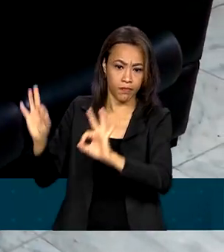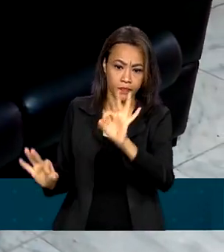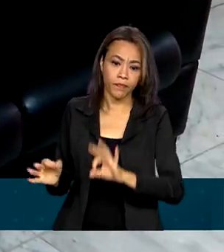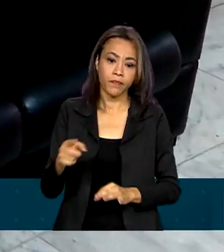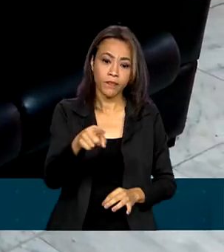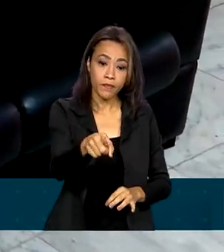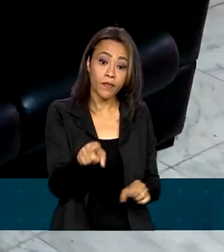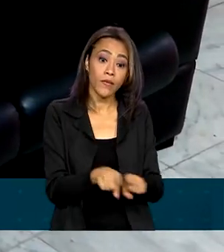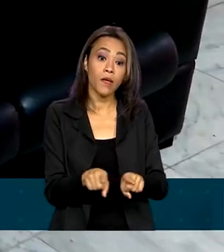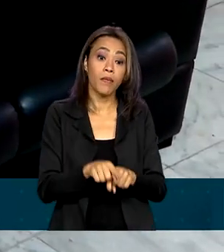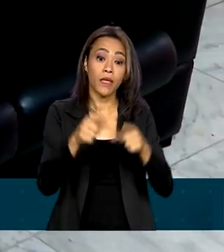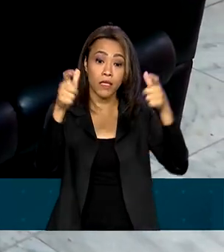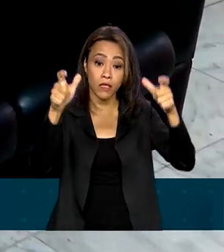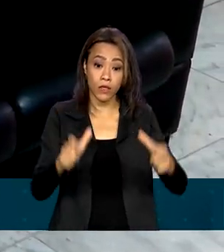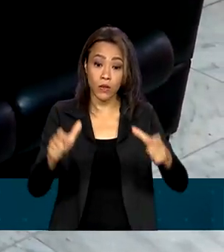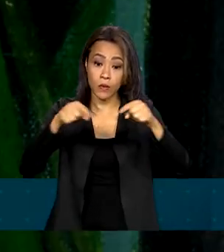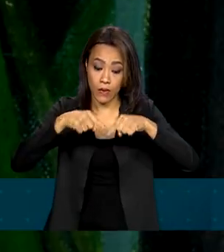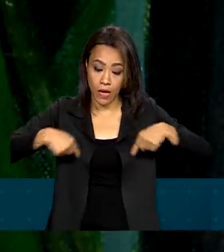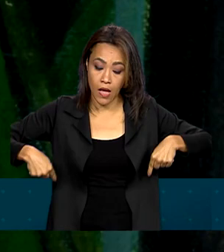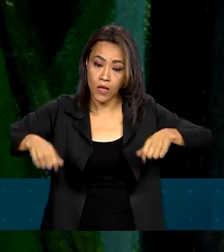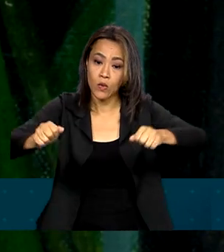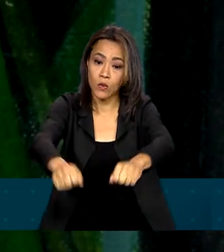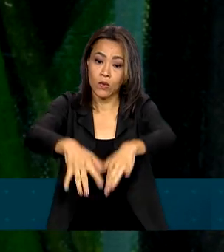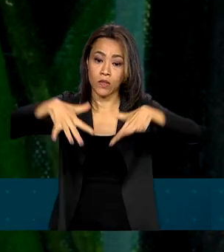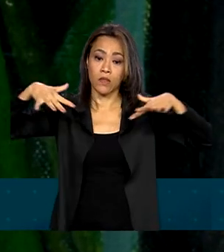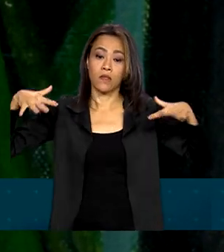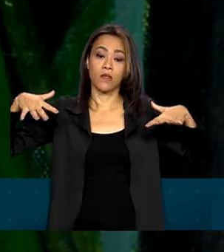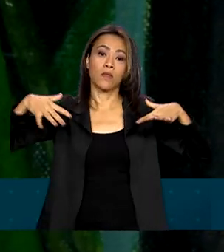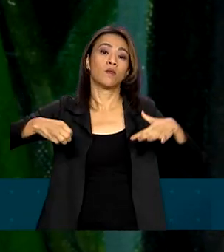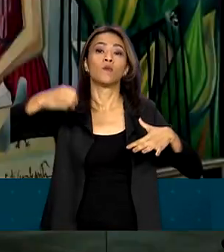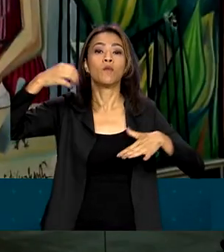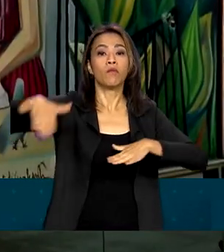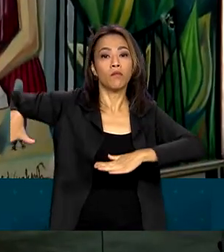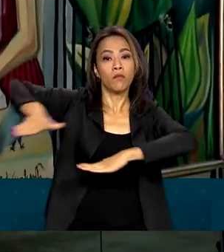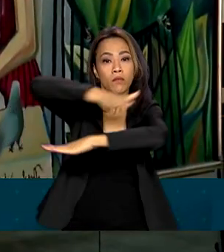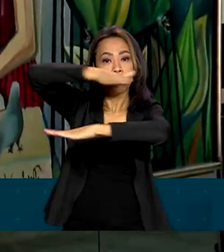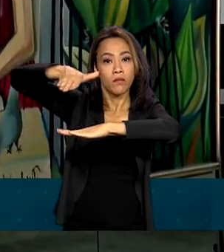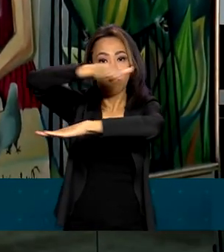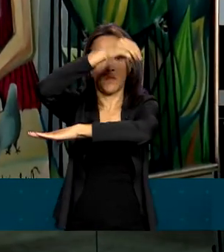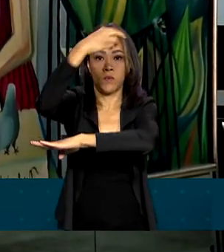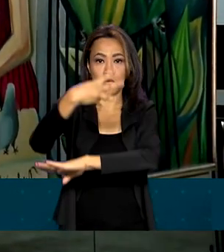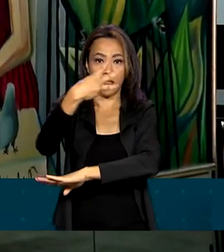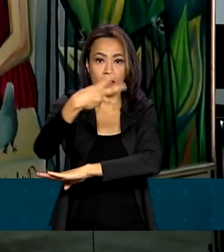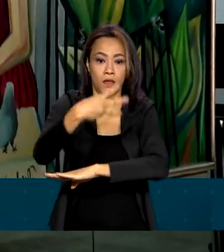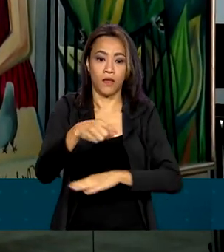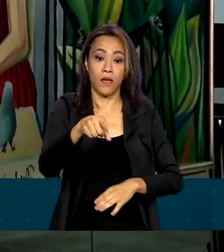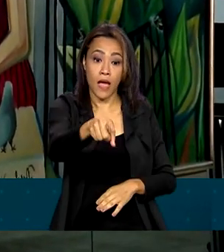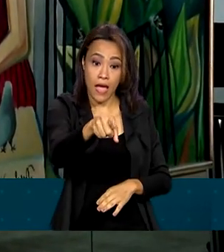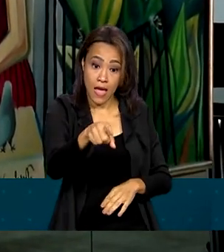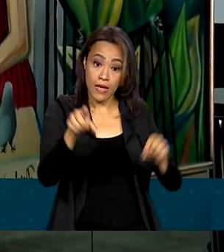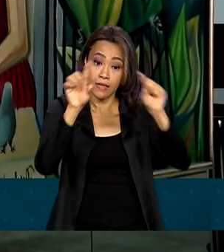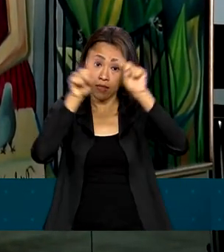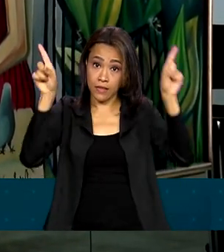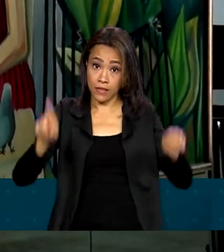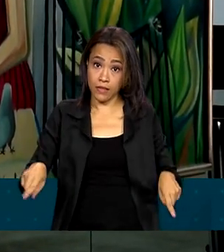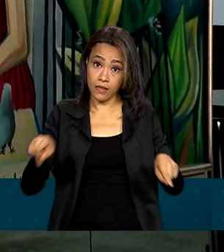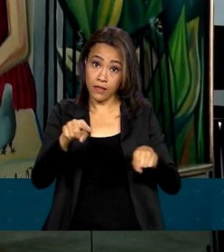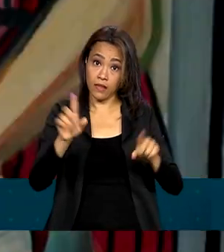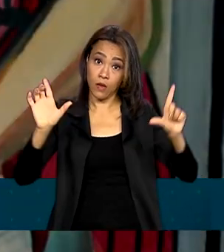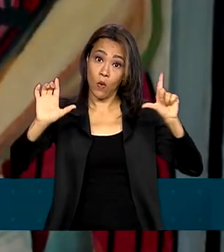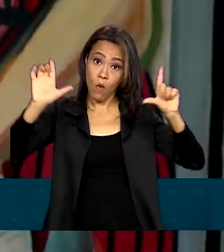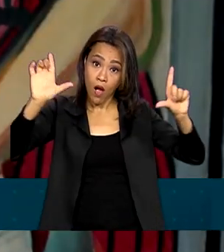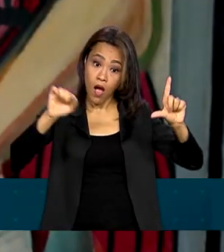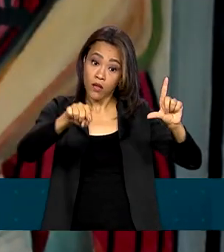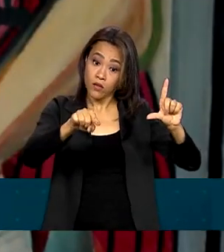chegou ao Salão Nobre do Palácio do Planalto, no terceiro andar. A obra As Mulatas, de Emiliano de Cavalcante,